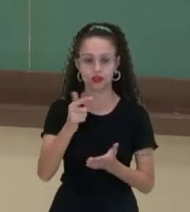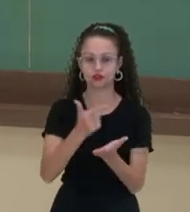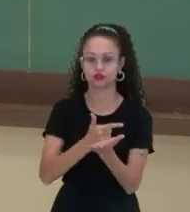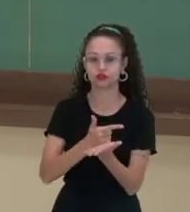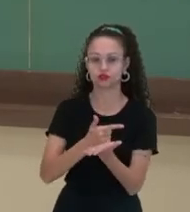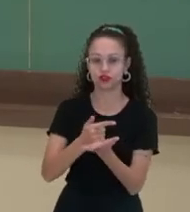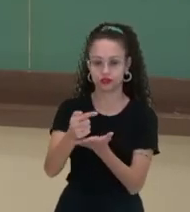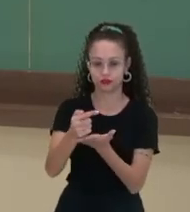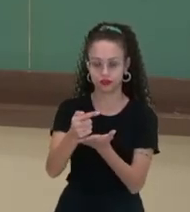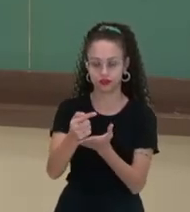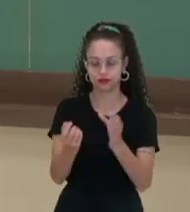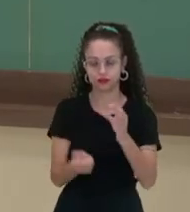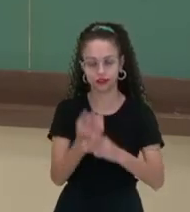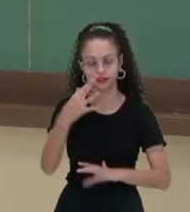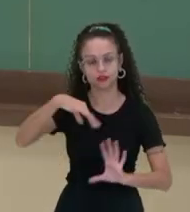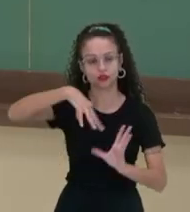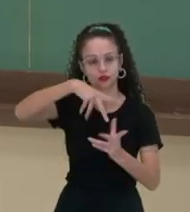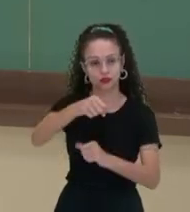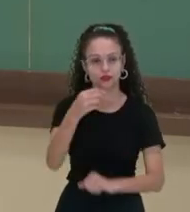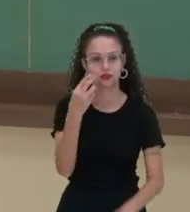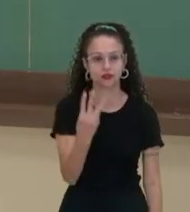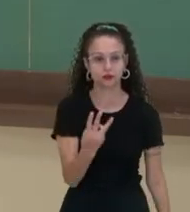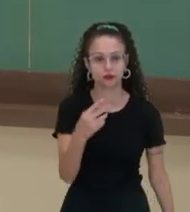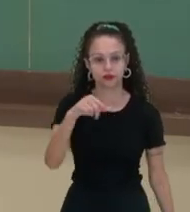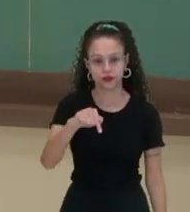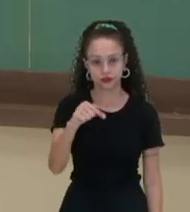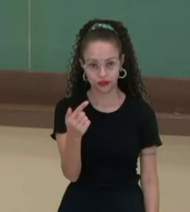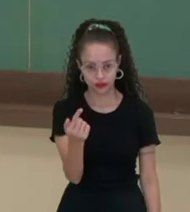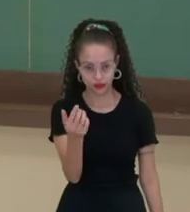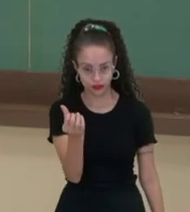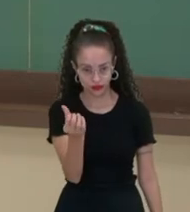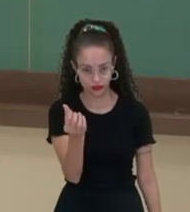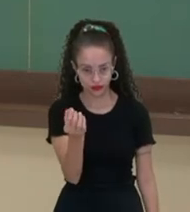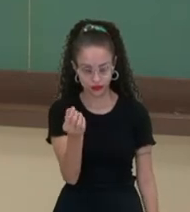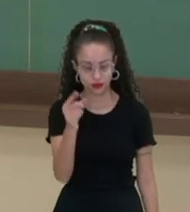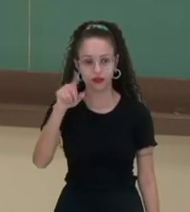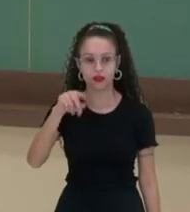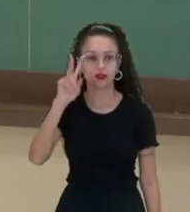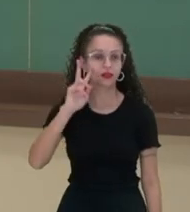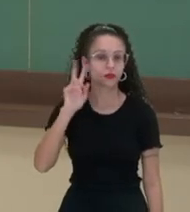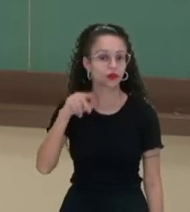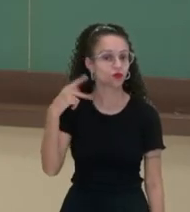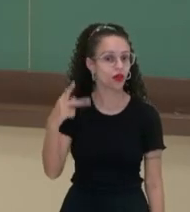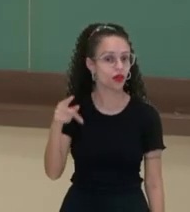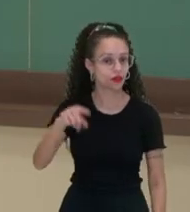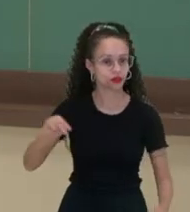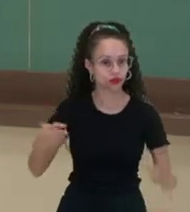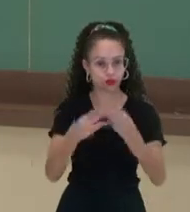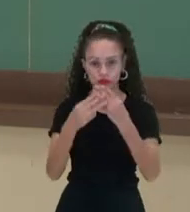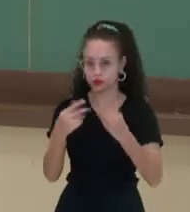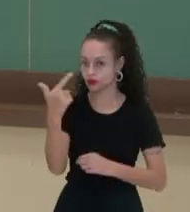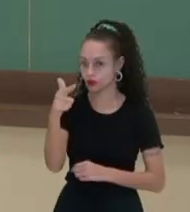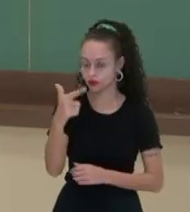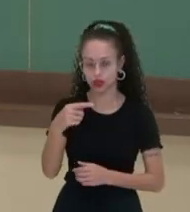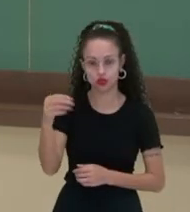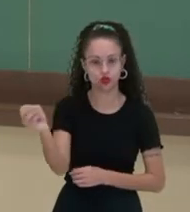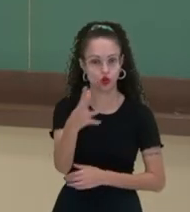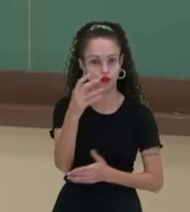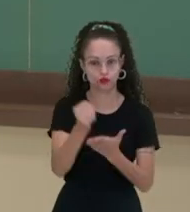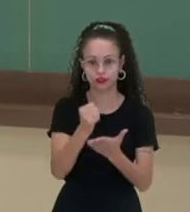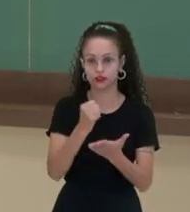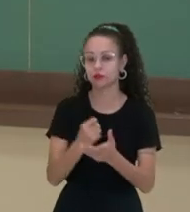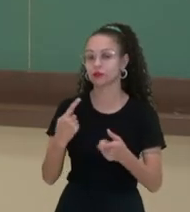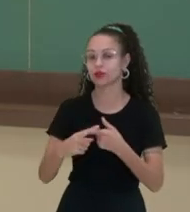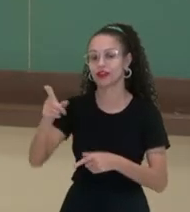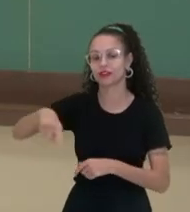Gênesis, a criação do mundo no ano 3760. Lembrando que, para eles, não tem um Novo Testamento, porque